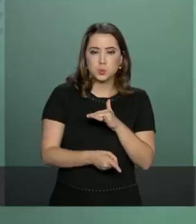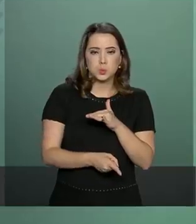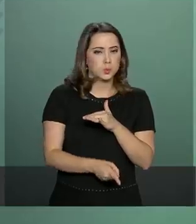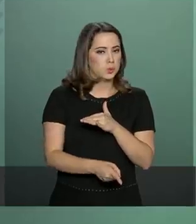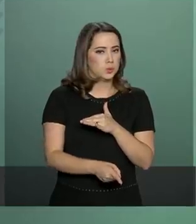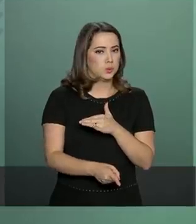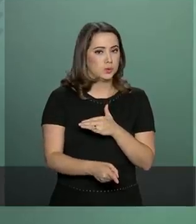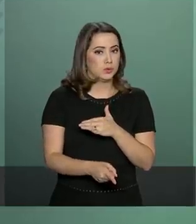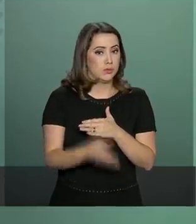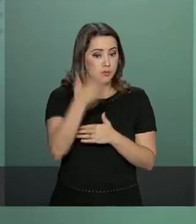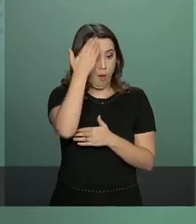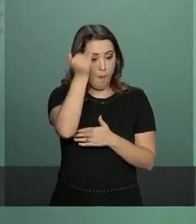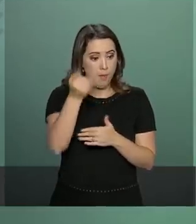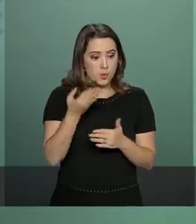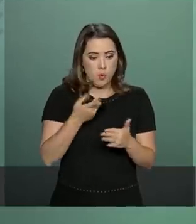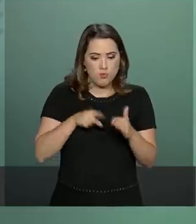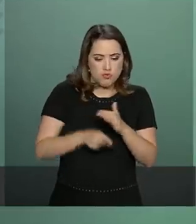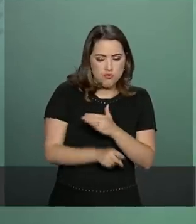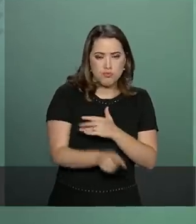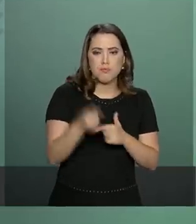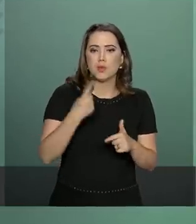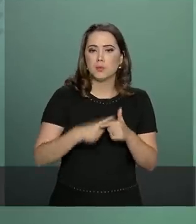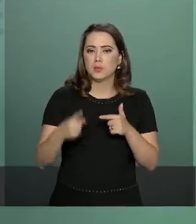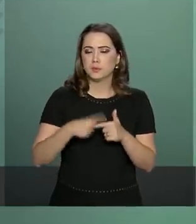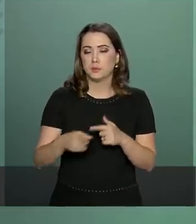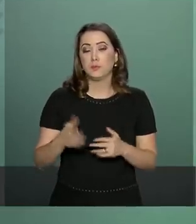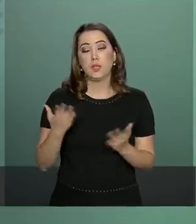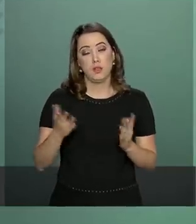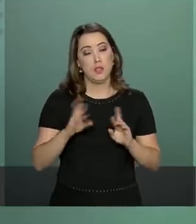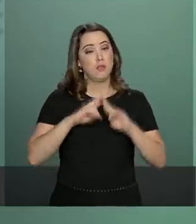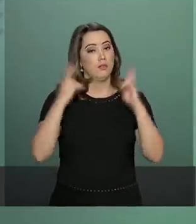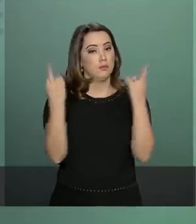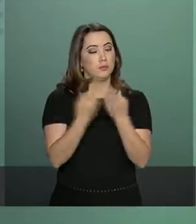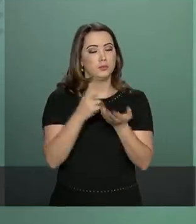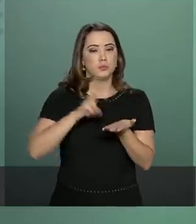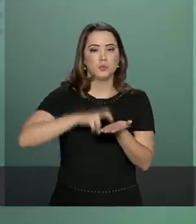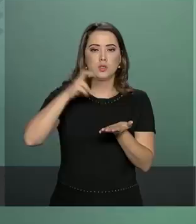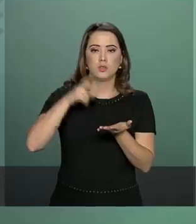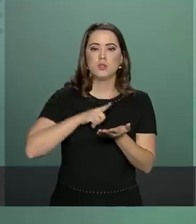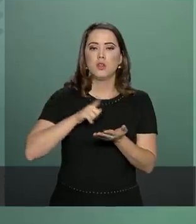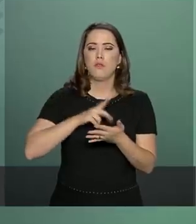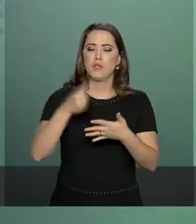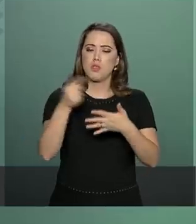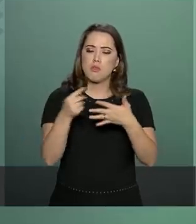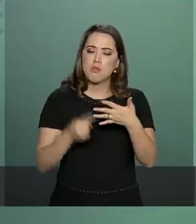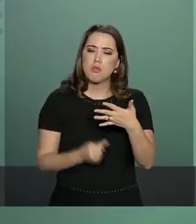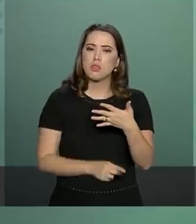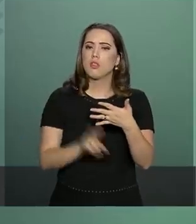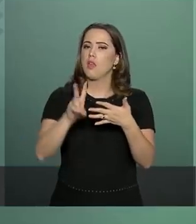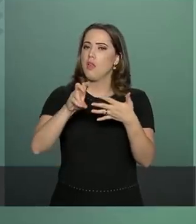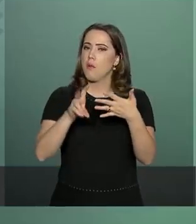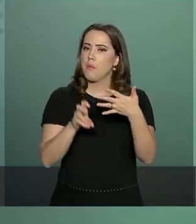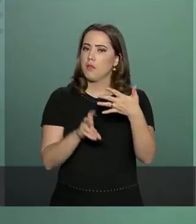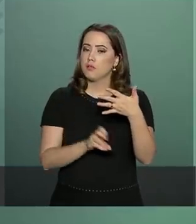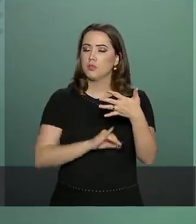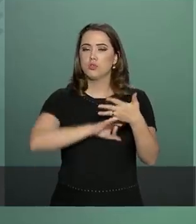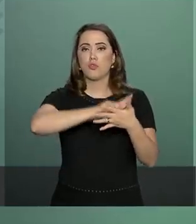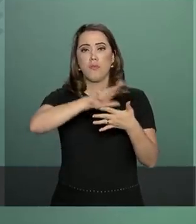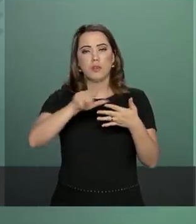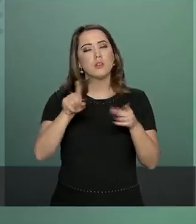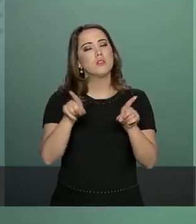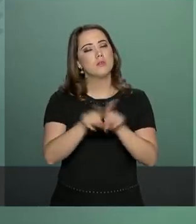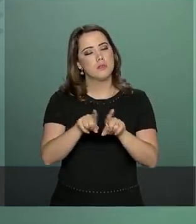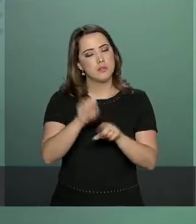fundo. Com relação à reunião pela manhã, dentre outros assuntos, sim, a Previdência foi tratada